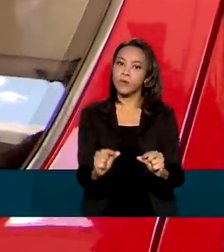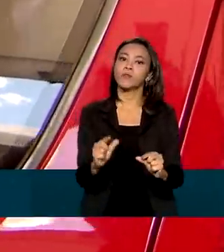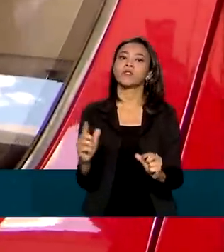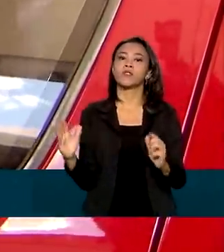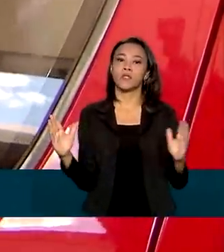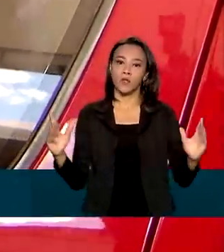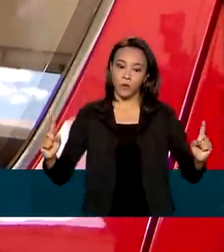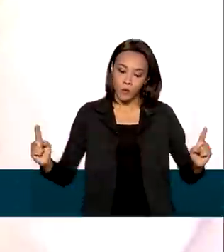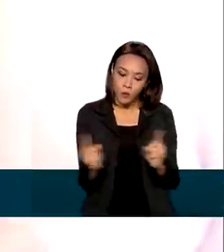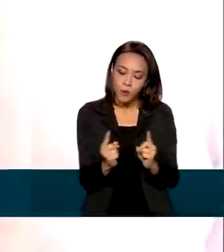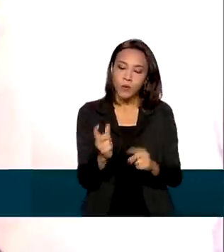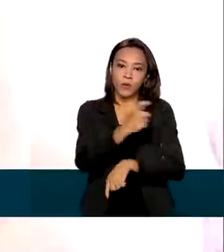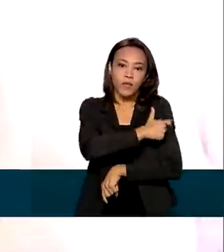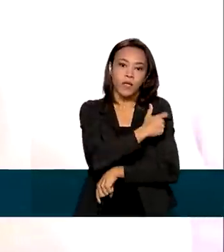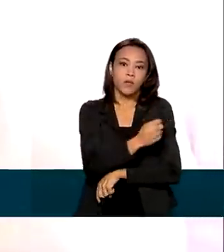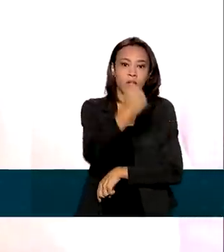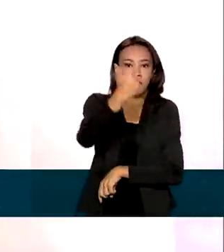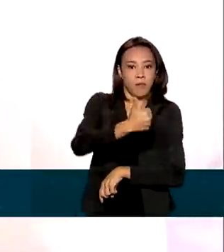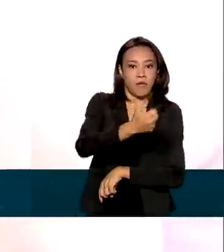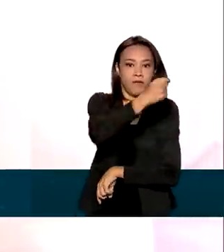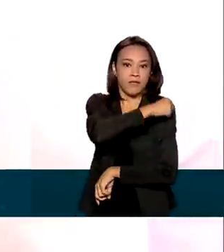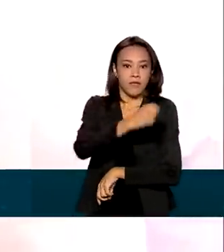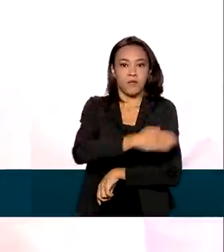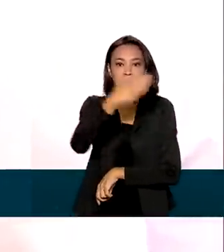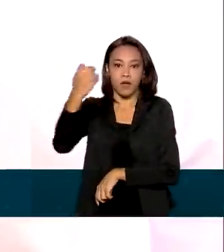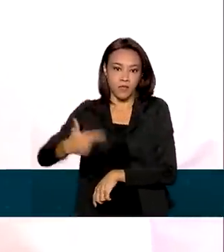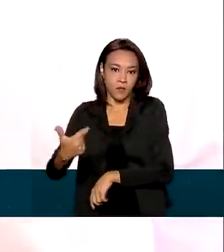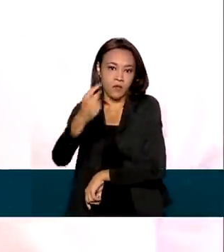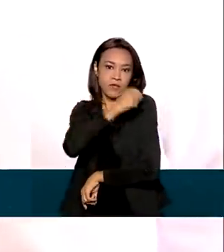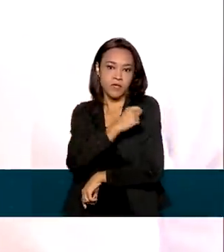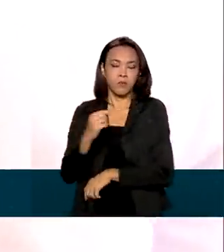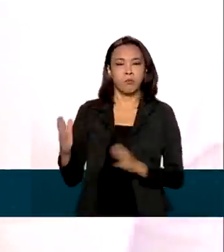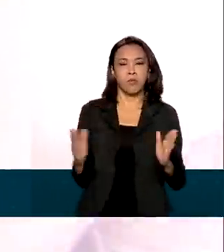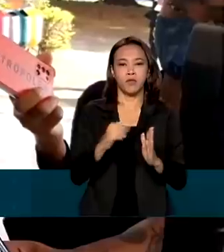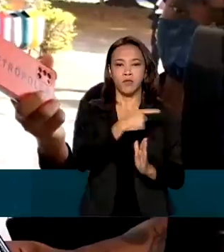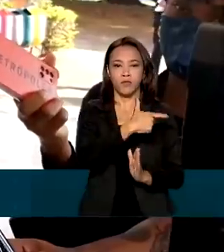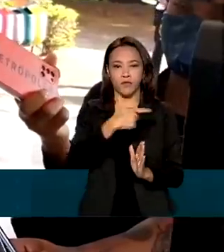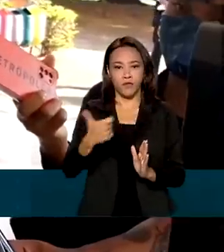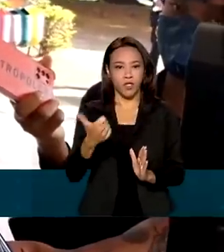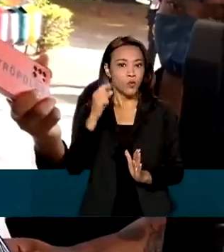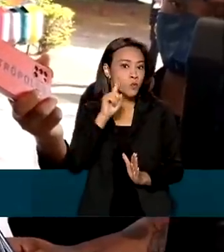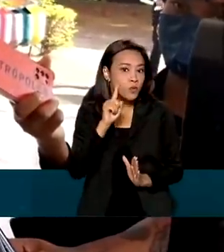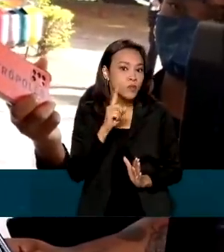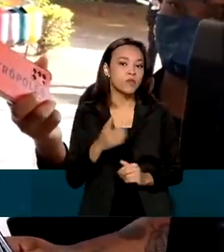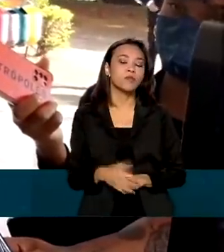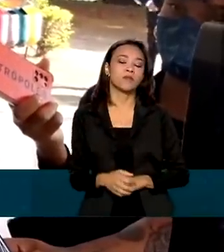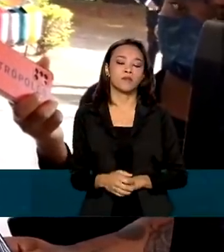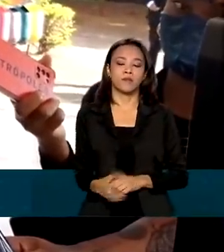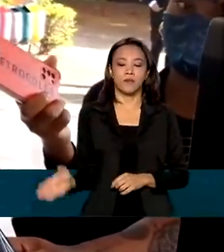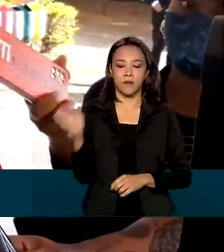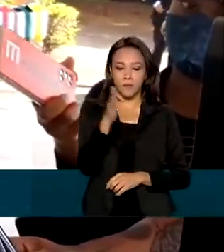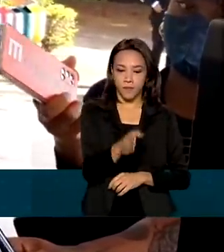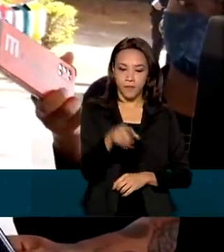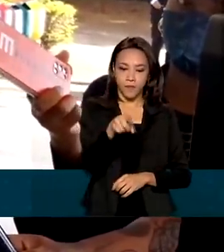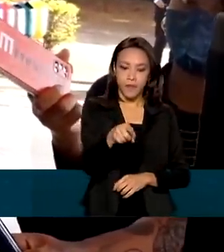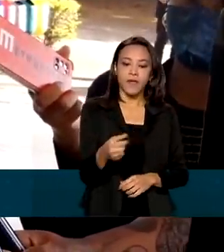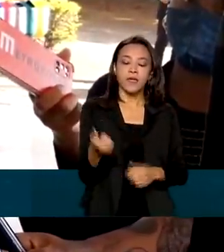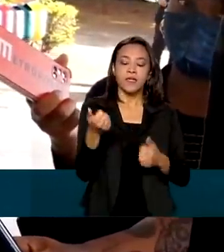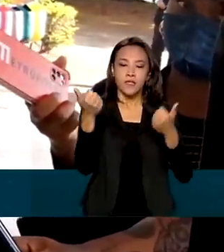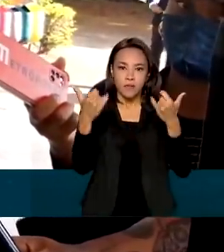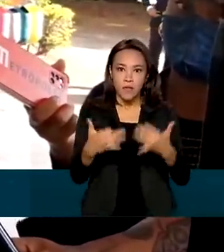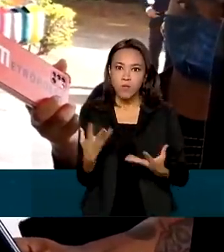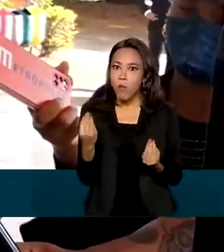as doses do imunizante para 21 dias, como indicado na bula. Não há um volume muito grande de